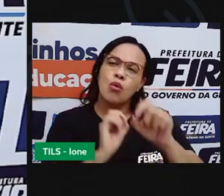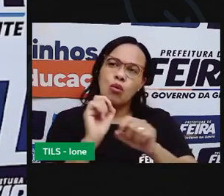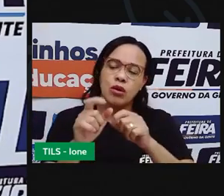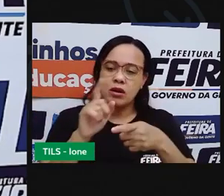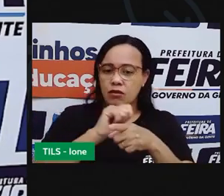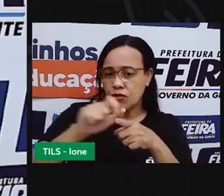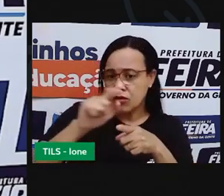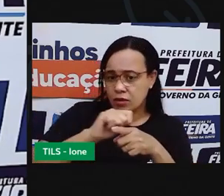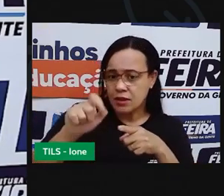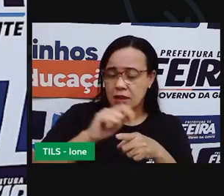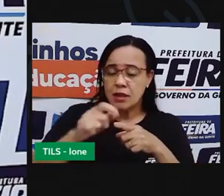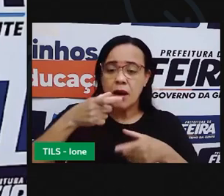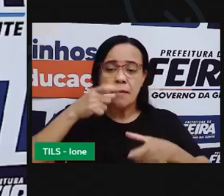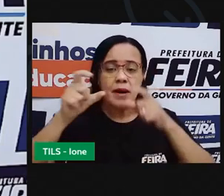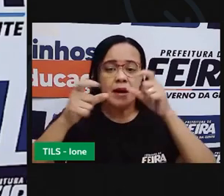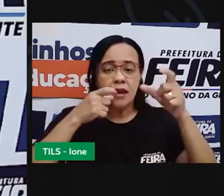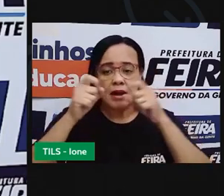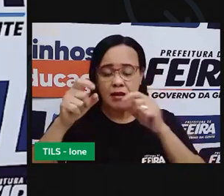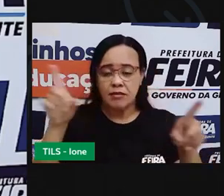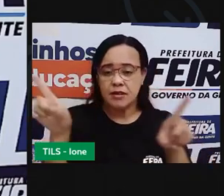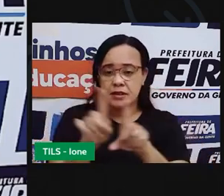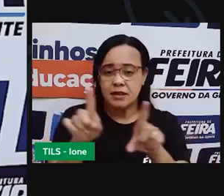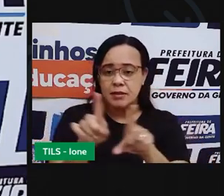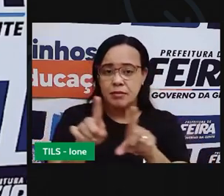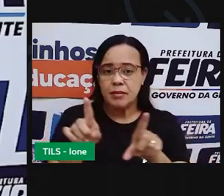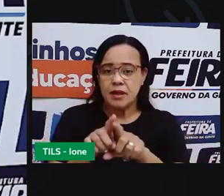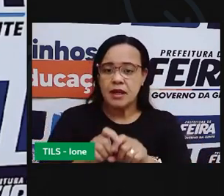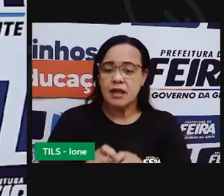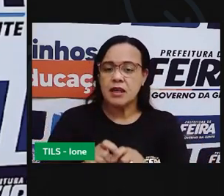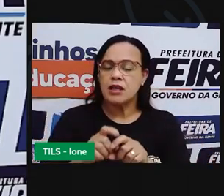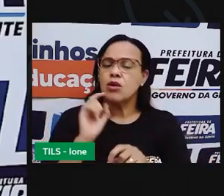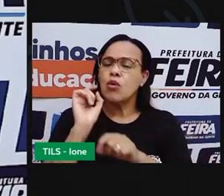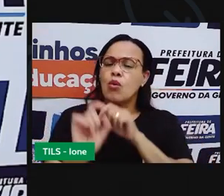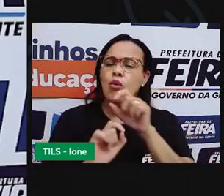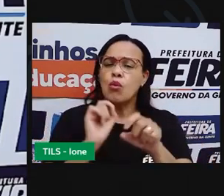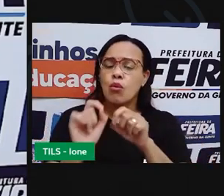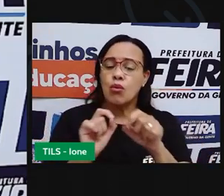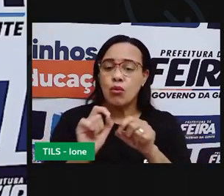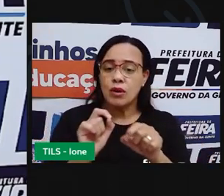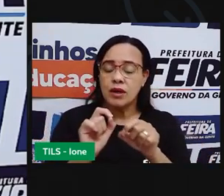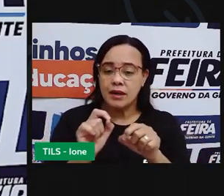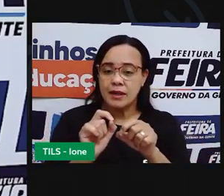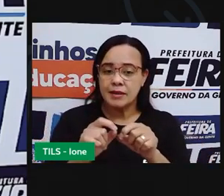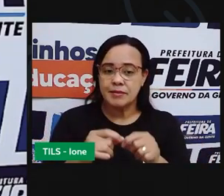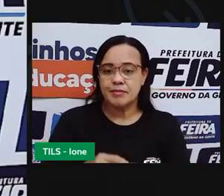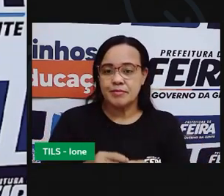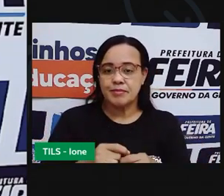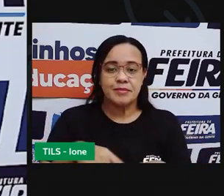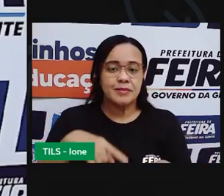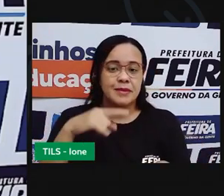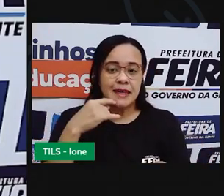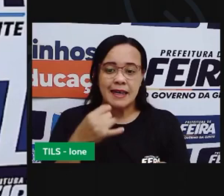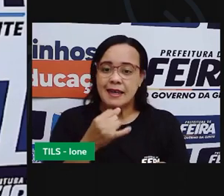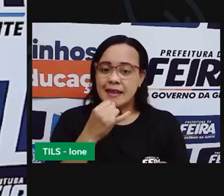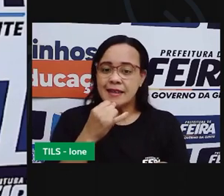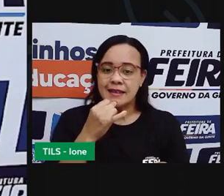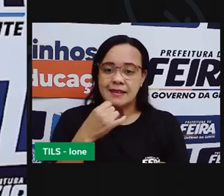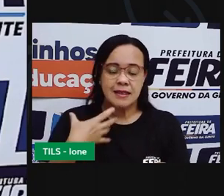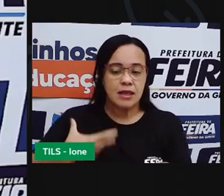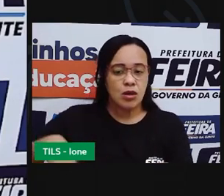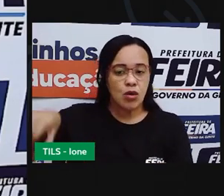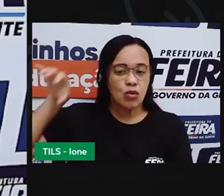os sonemas das palavras, fazendo a correspondência dos sons